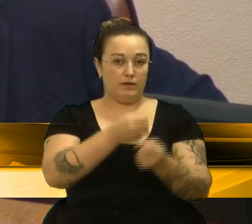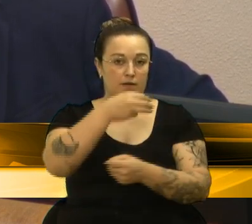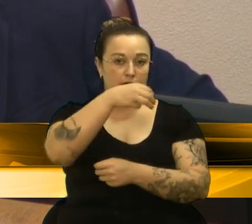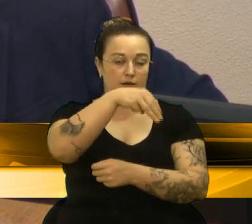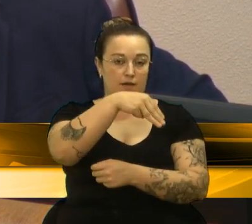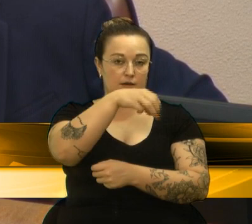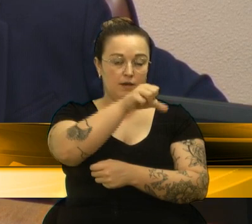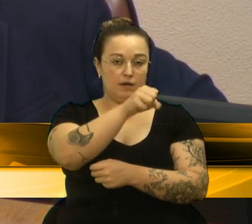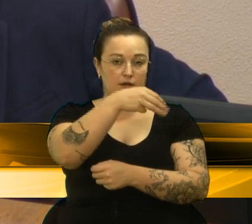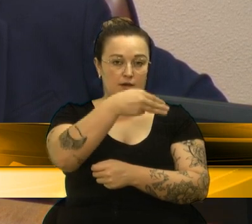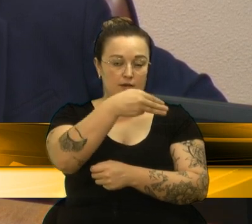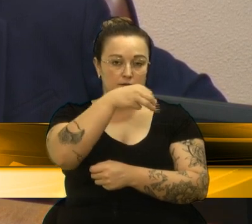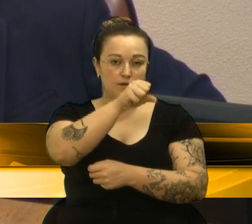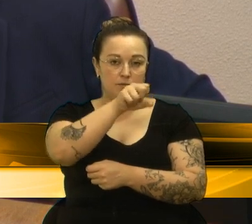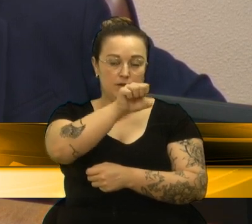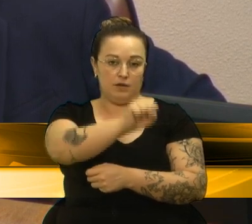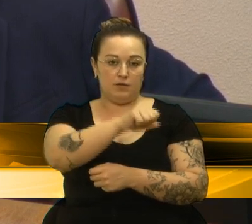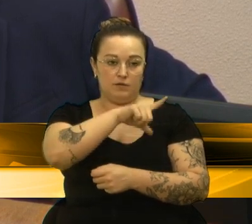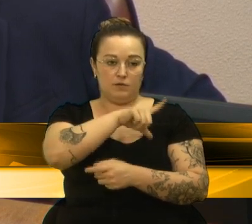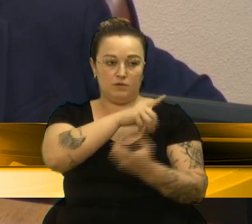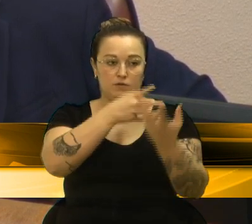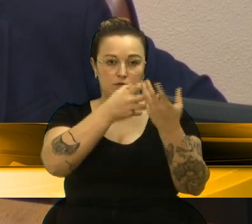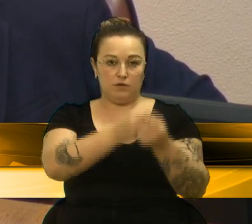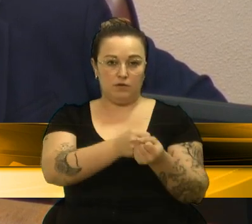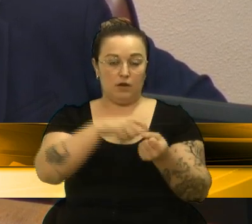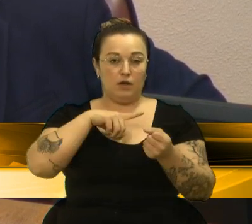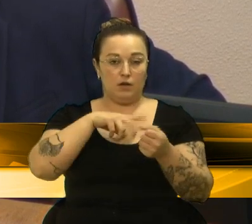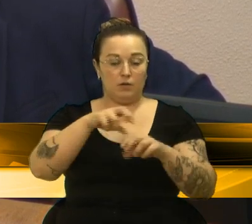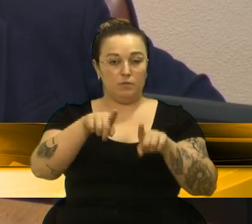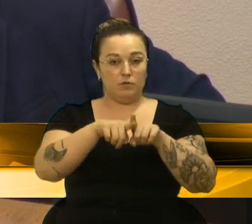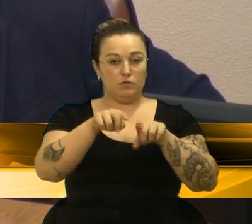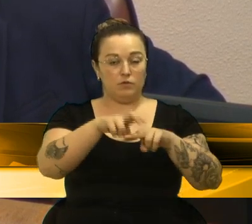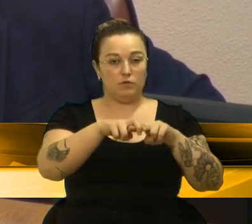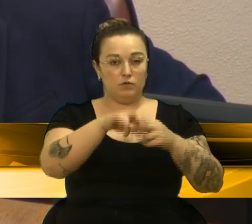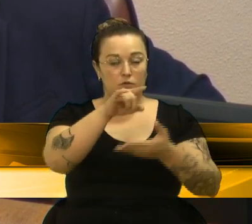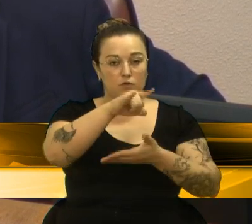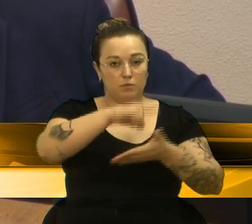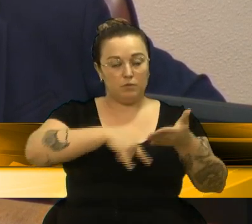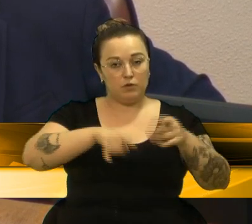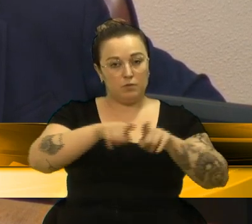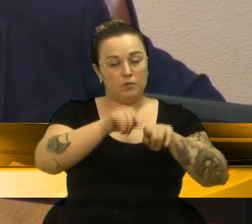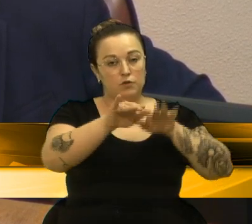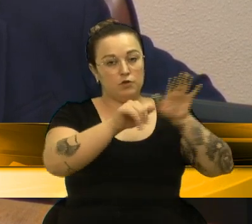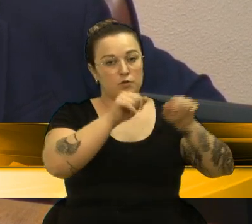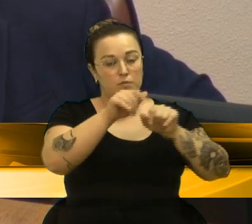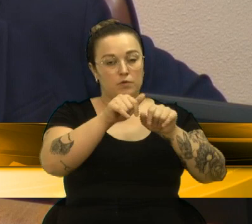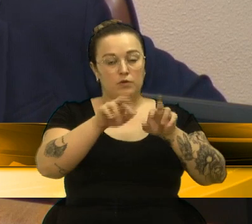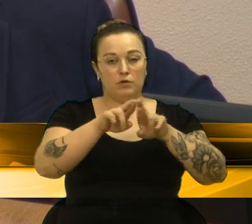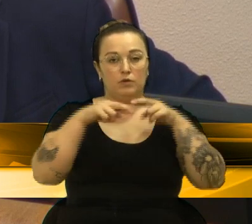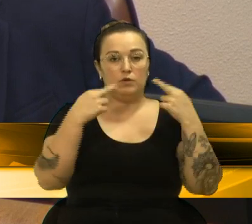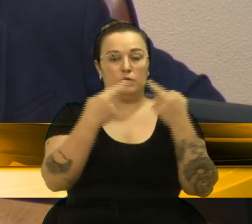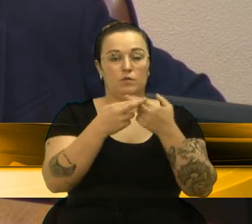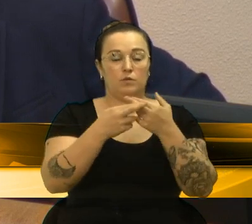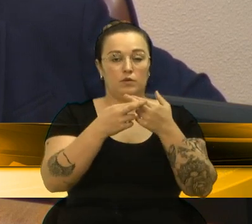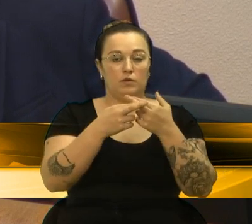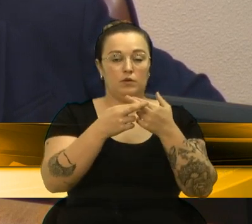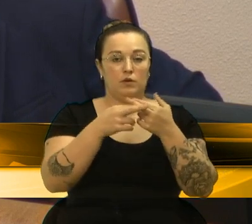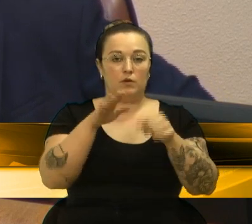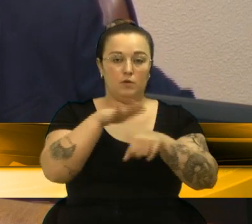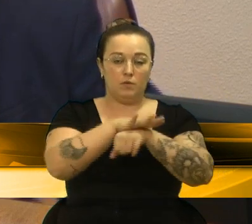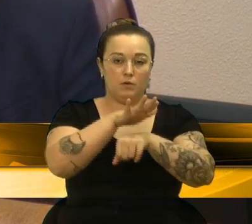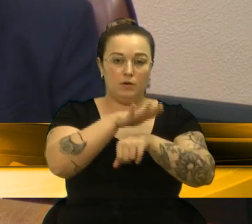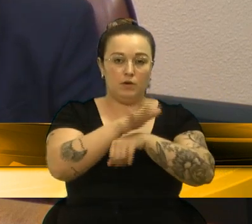convocação. Documento 08. E, por fim, a ratificação do Secretário Municipal de Saúde de convocação da reunião extraordinária para o dia 6 de 2 de 2019.